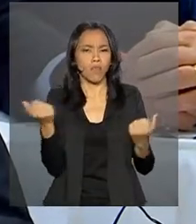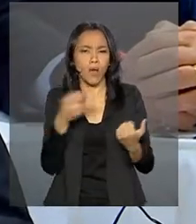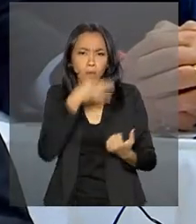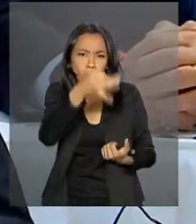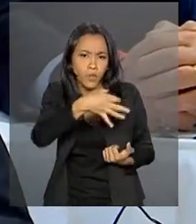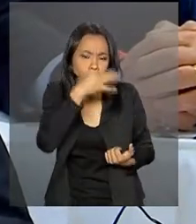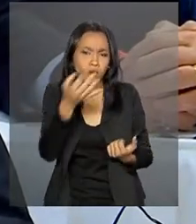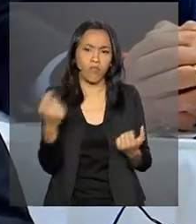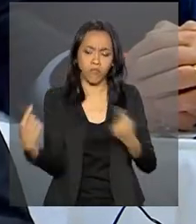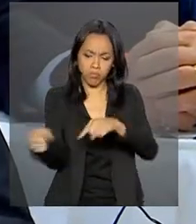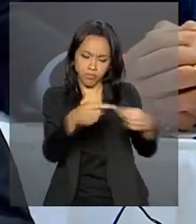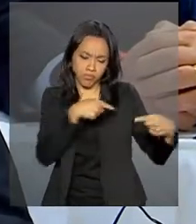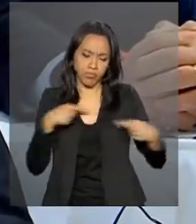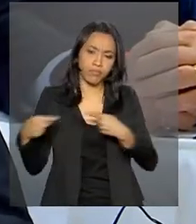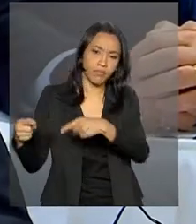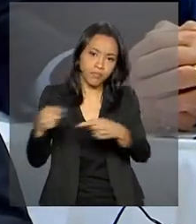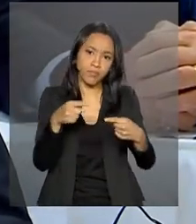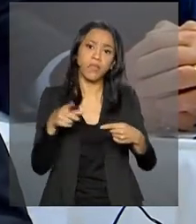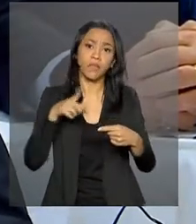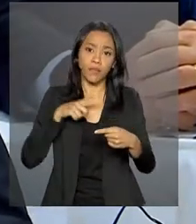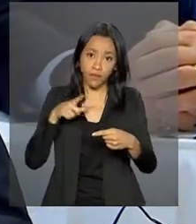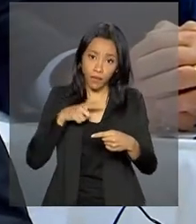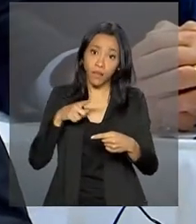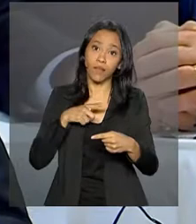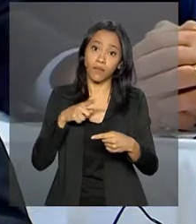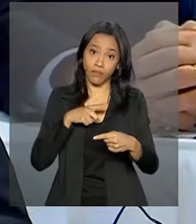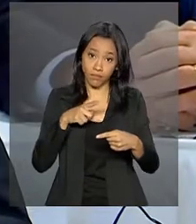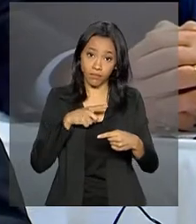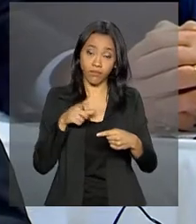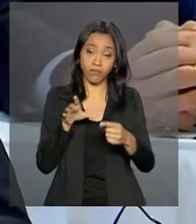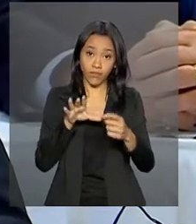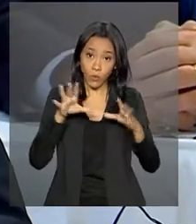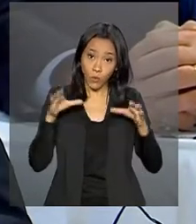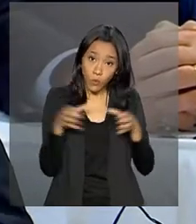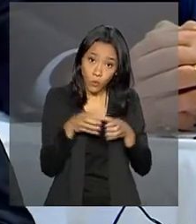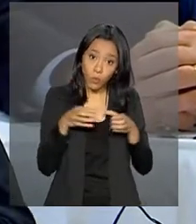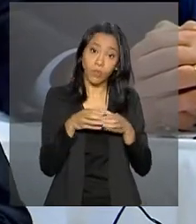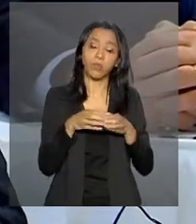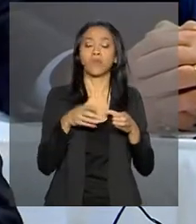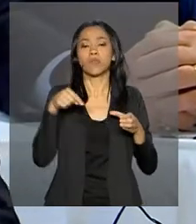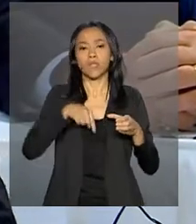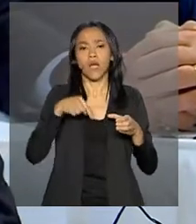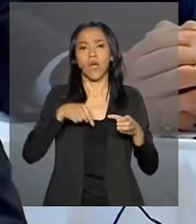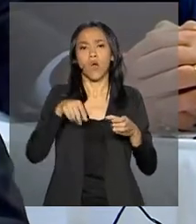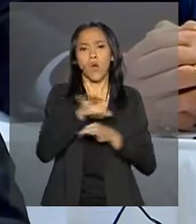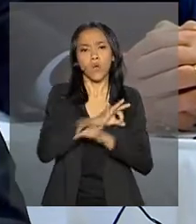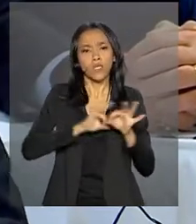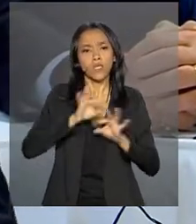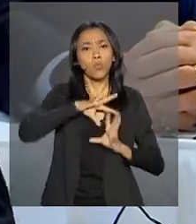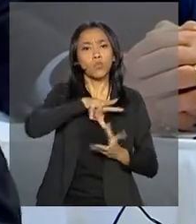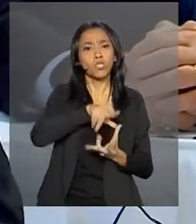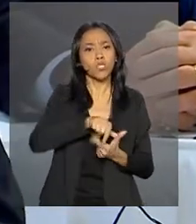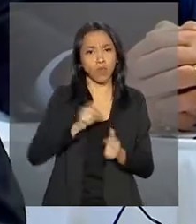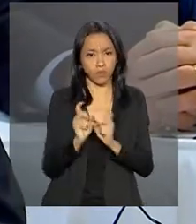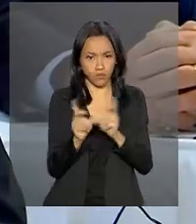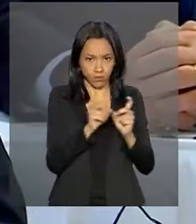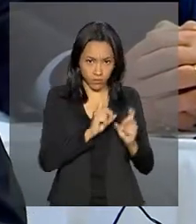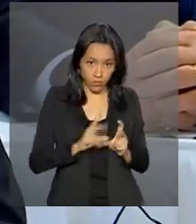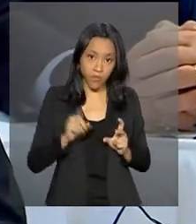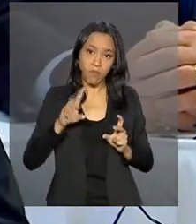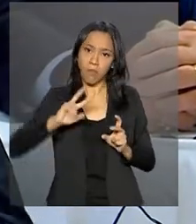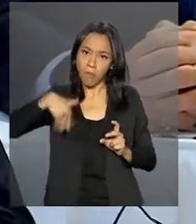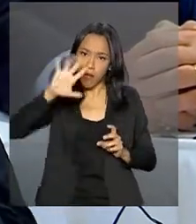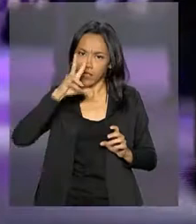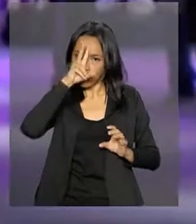que tenham lugar na própria Organização Mundial do Comércio sobre o futuro de uma organização que queremos mais forte e mais